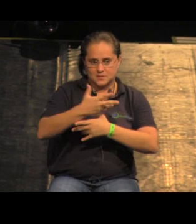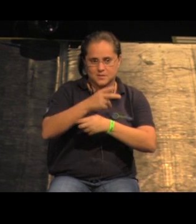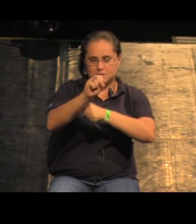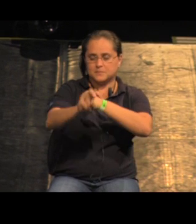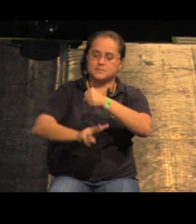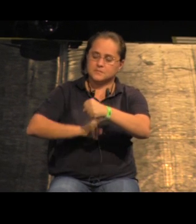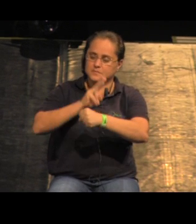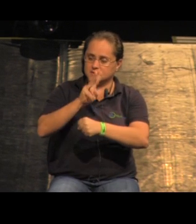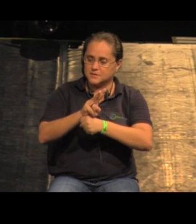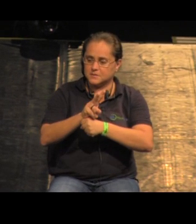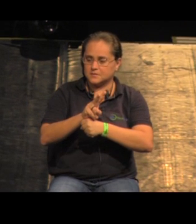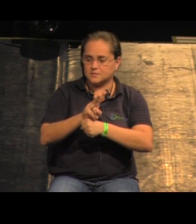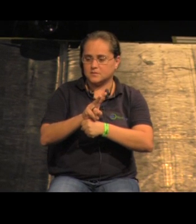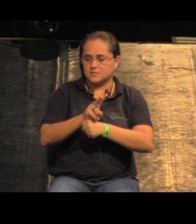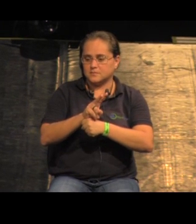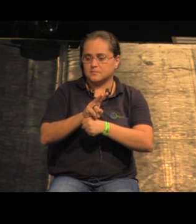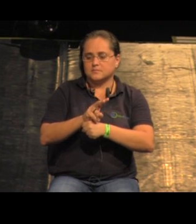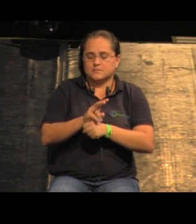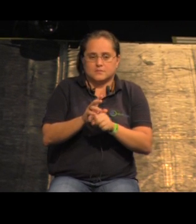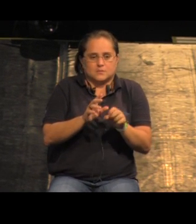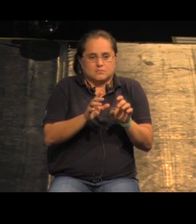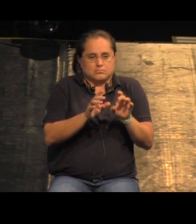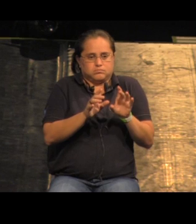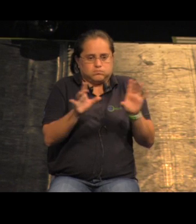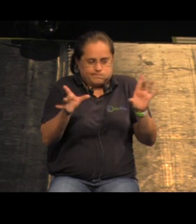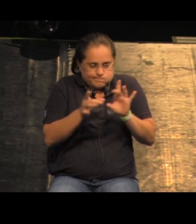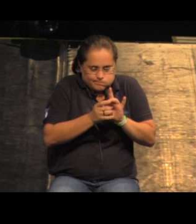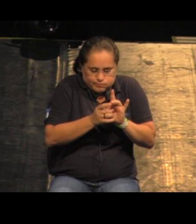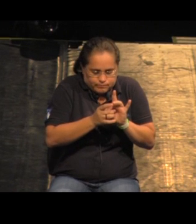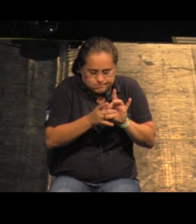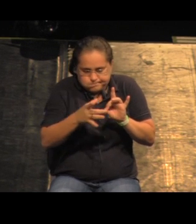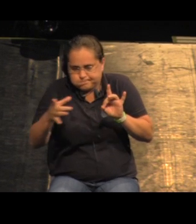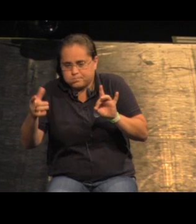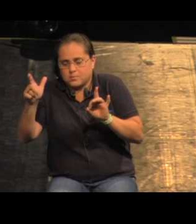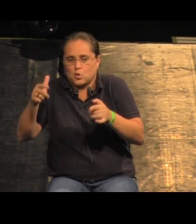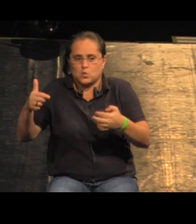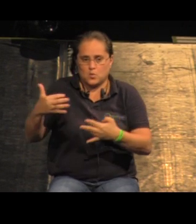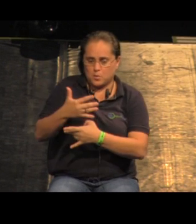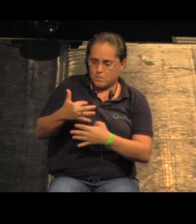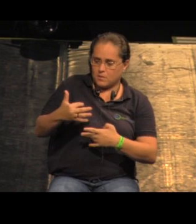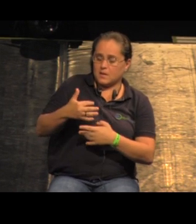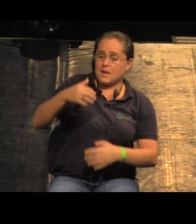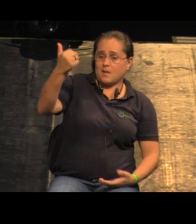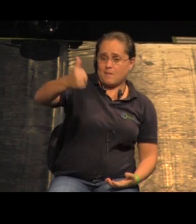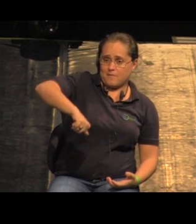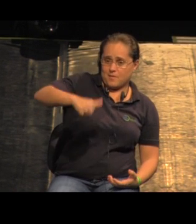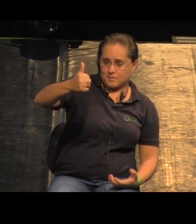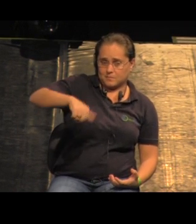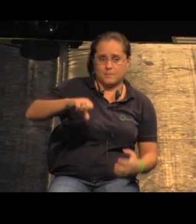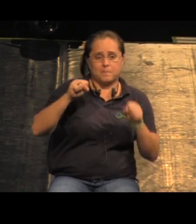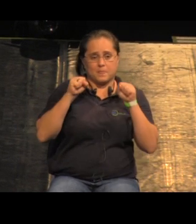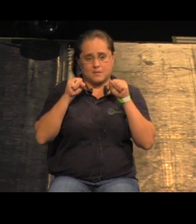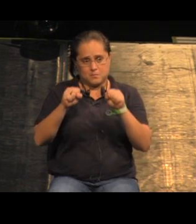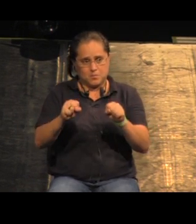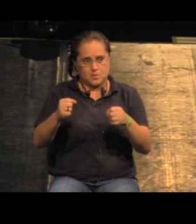sustentável off the grid, ou seja, totalmente desconectada de qualquer outro meio urbano e avaliar se era possível criar